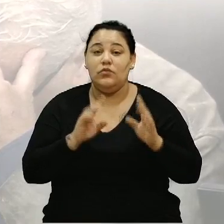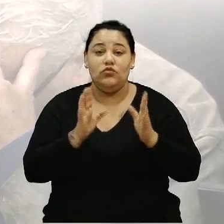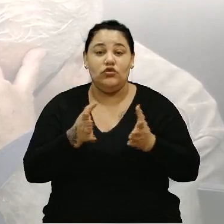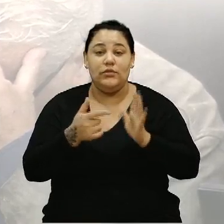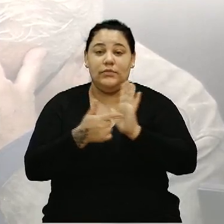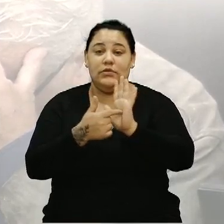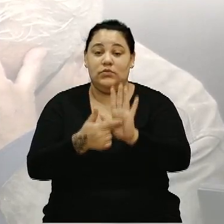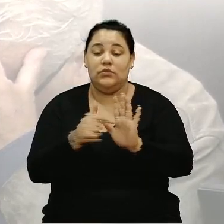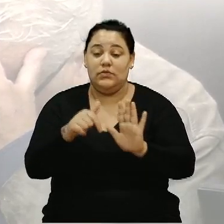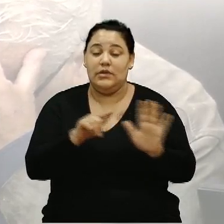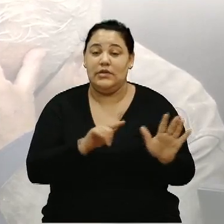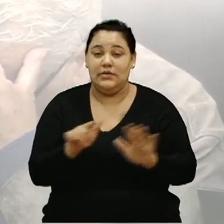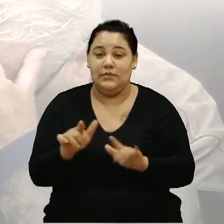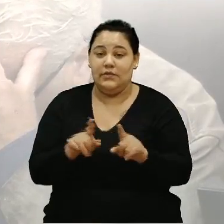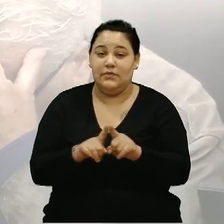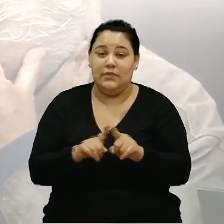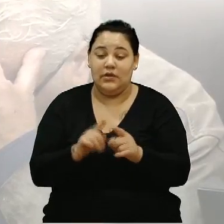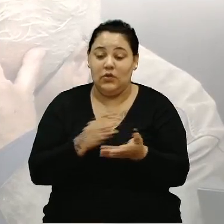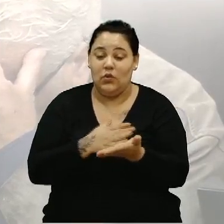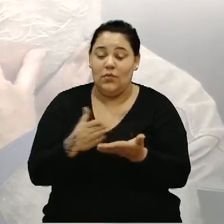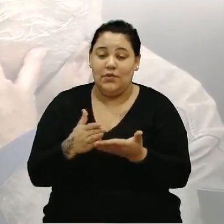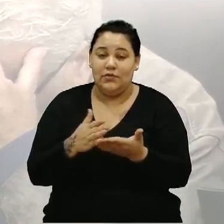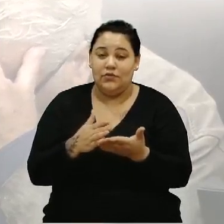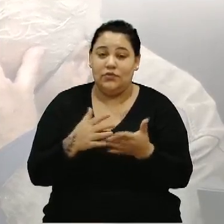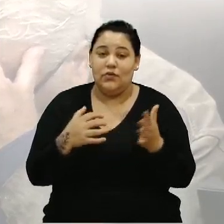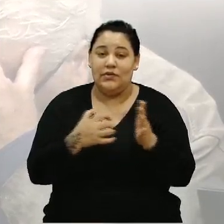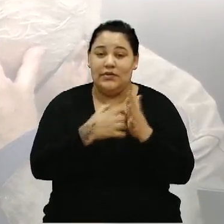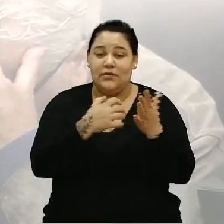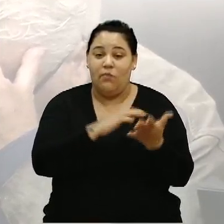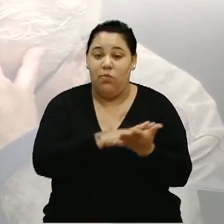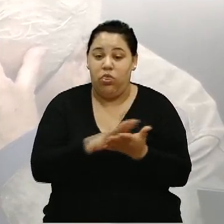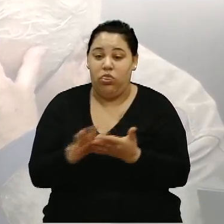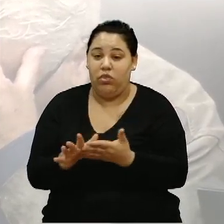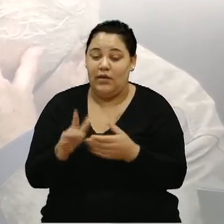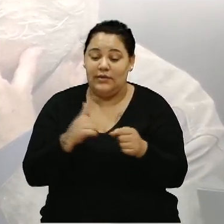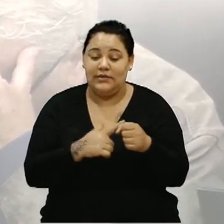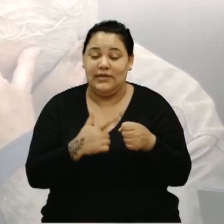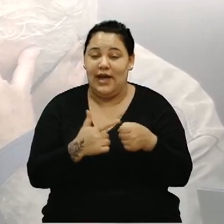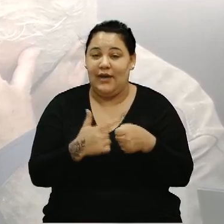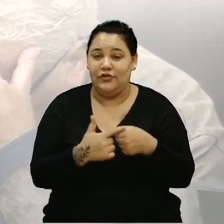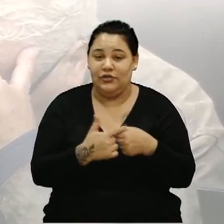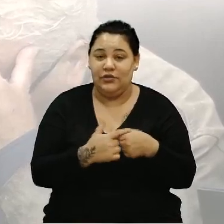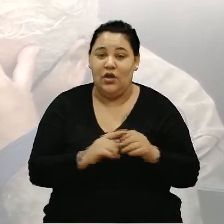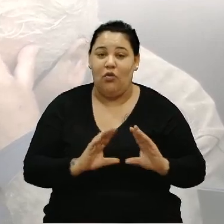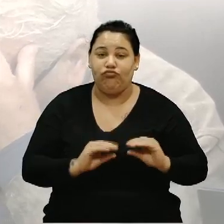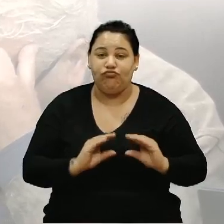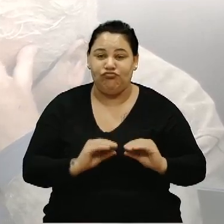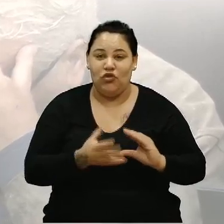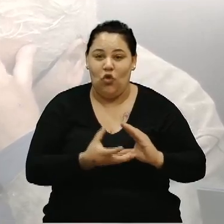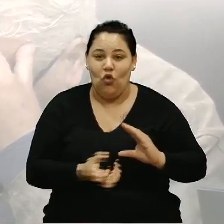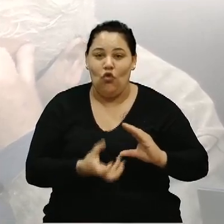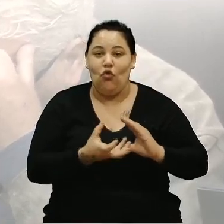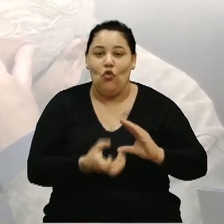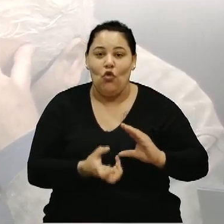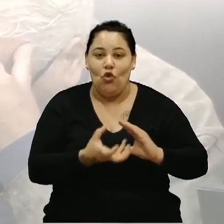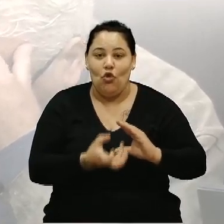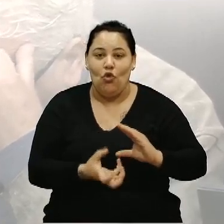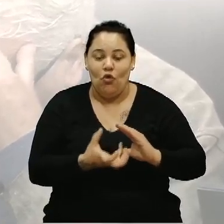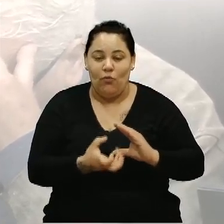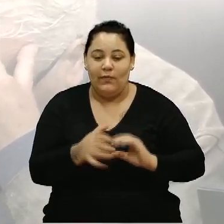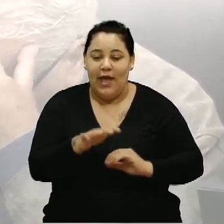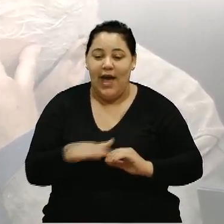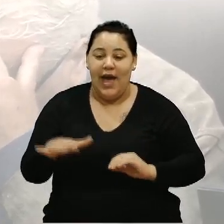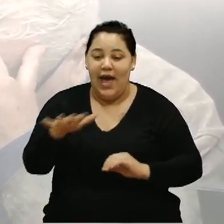na semana mesmo, do início da tragédia, as cidades esponjas que acontecem em vários países do mundo, áreas de lazer que se